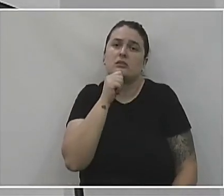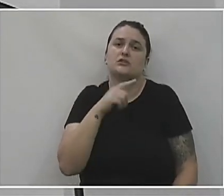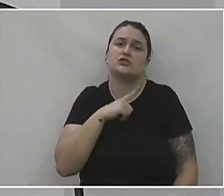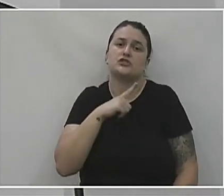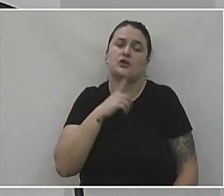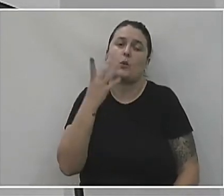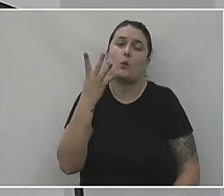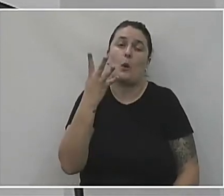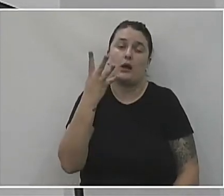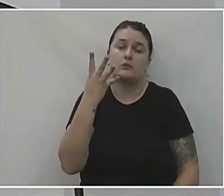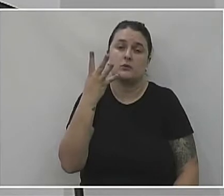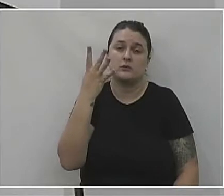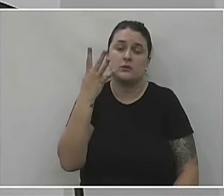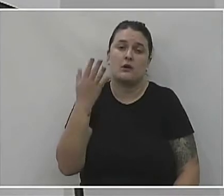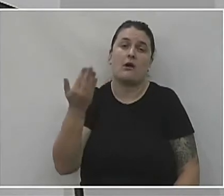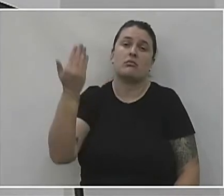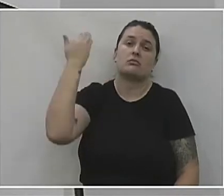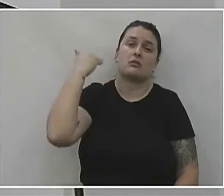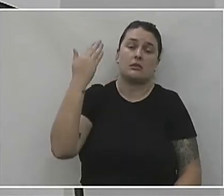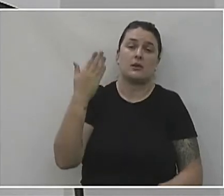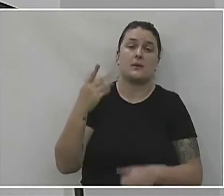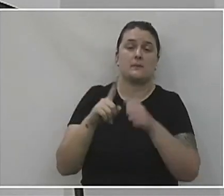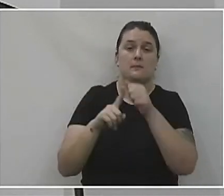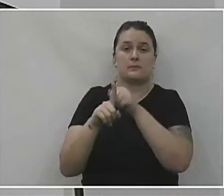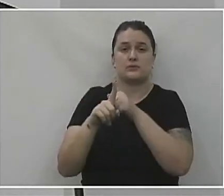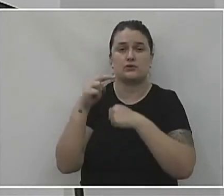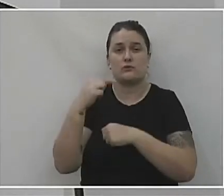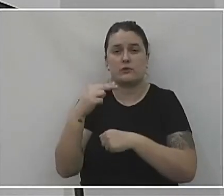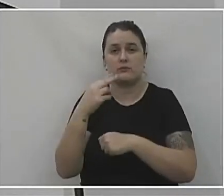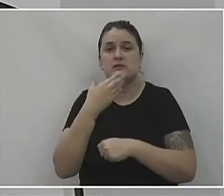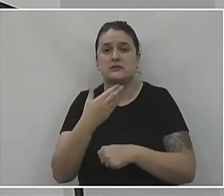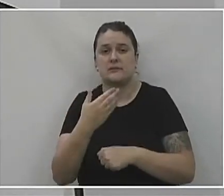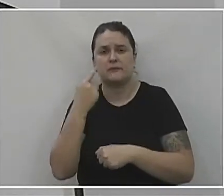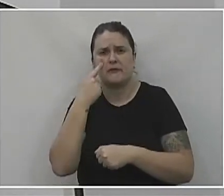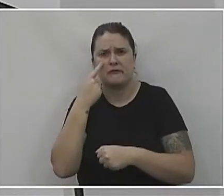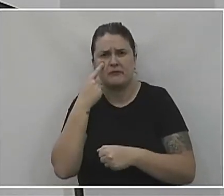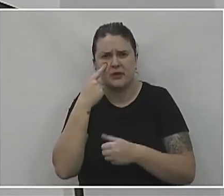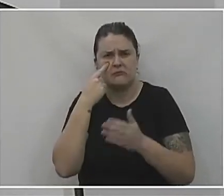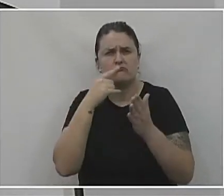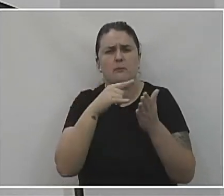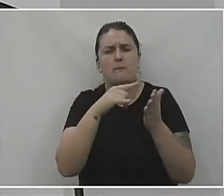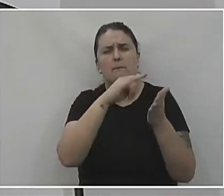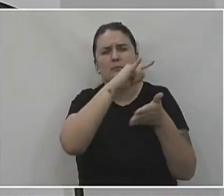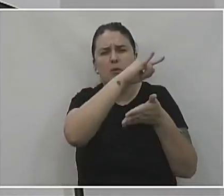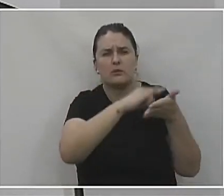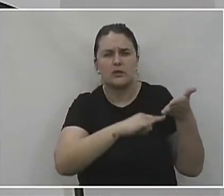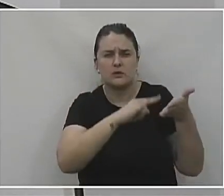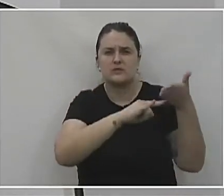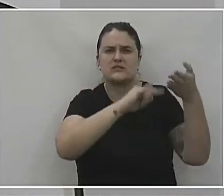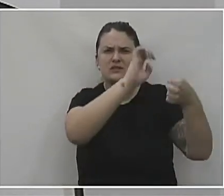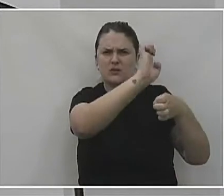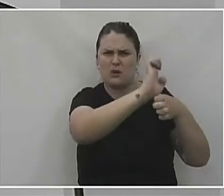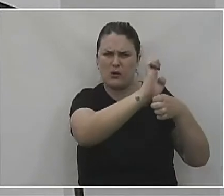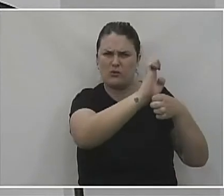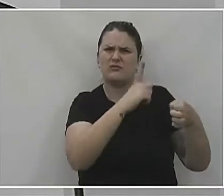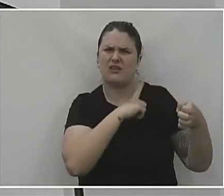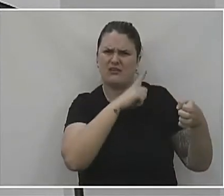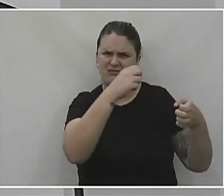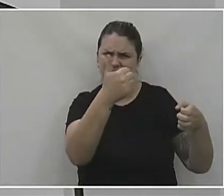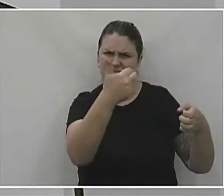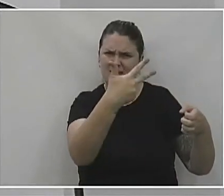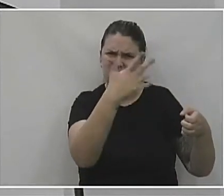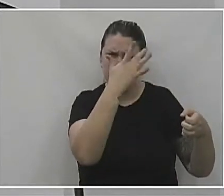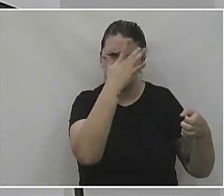dezembro. E como a gente tinha visto no boletim estadual que tinha 13 óbitos, a gente fez essa